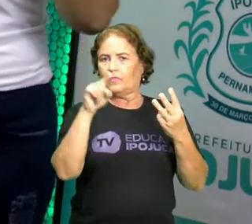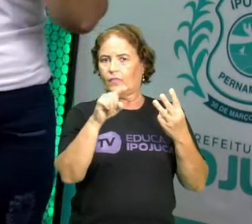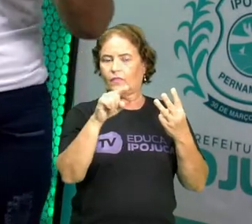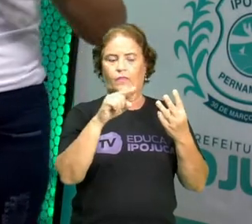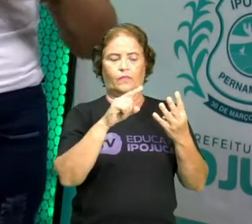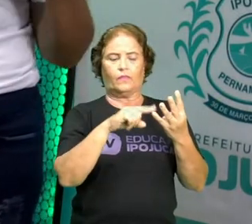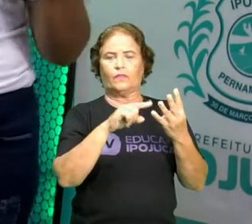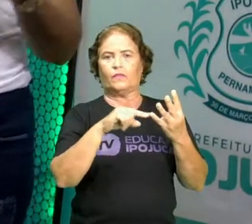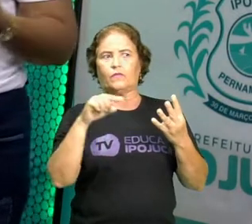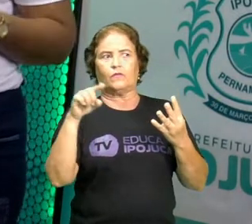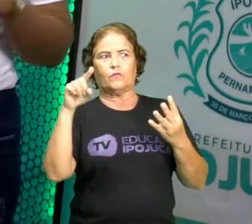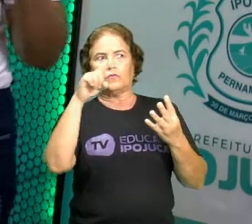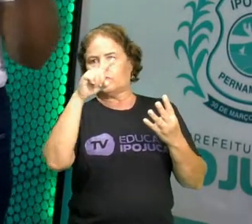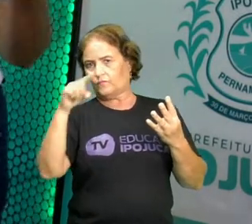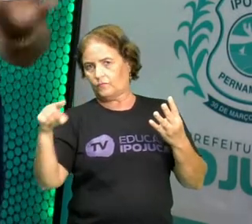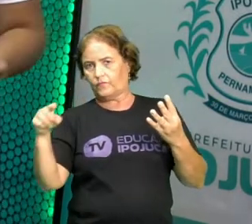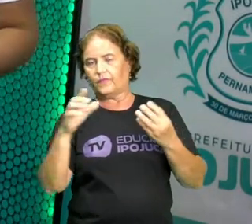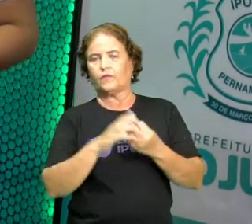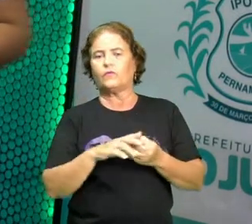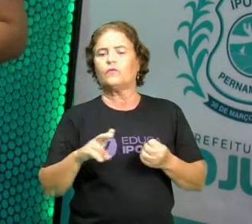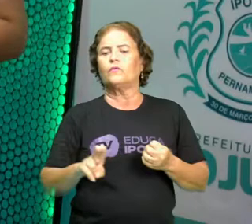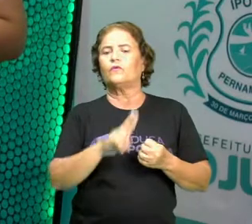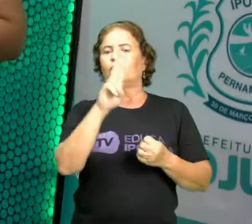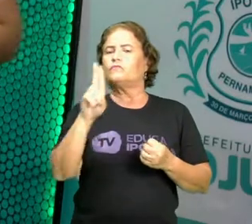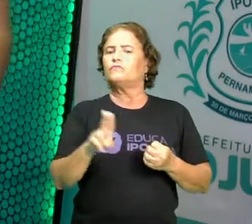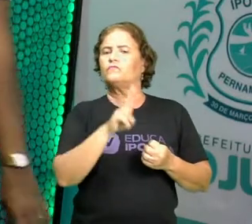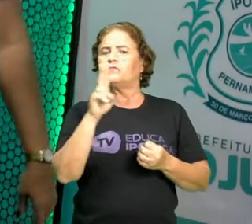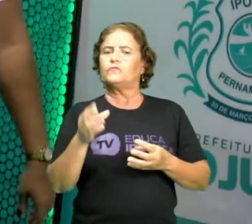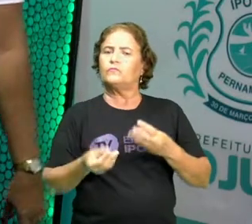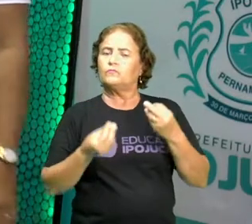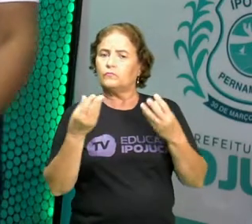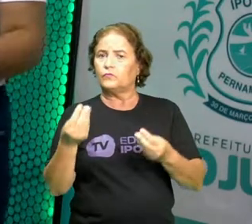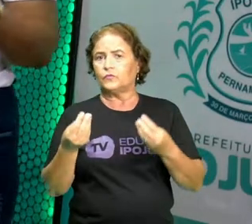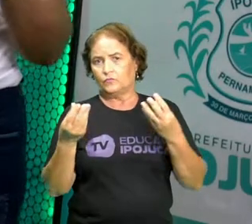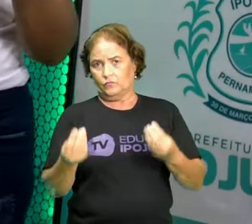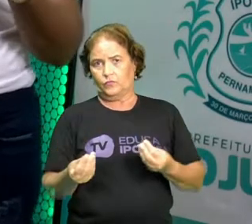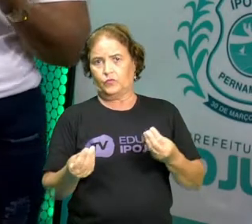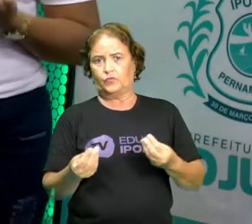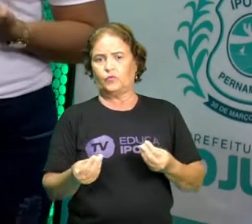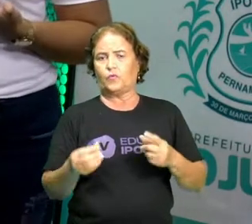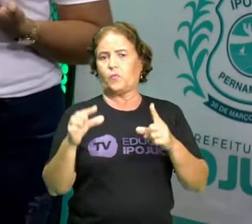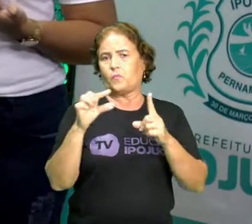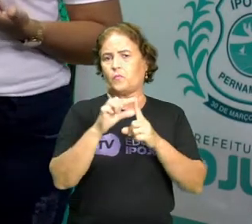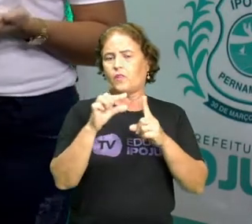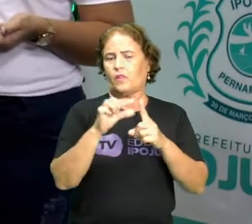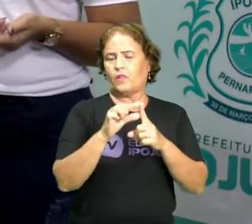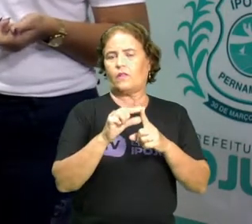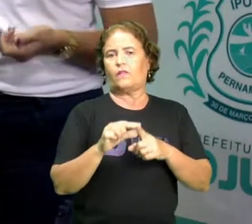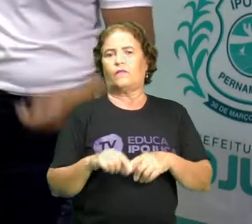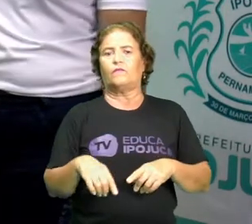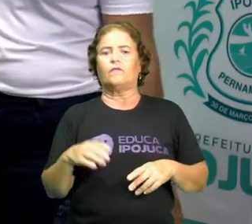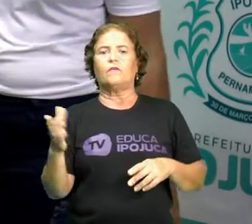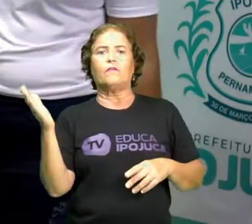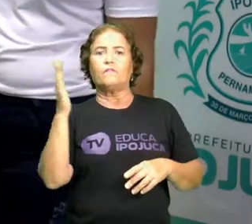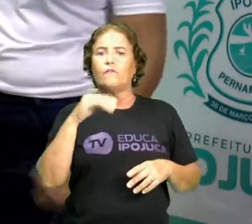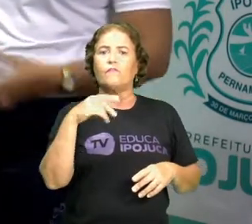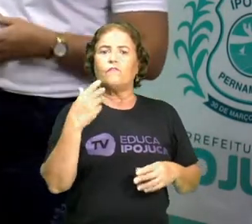gente usa bastante vezes para bastante palavras. Vamos aprender como a gente deve usar cada um deles.